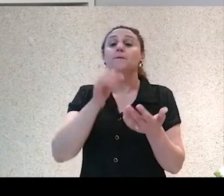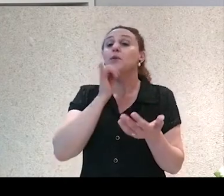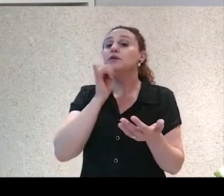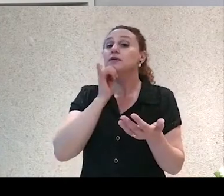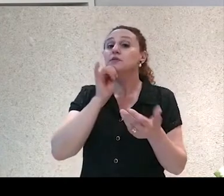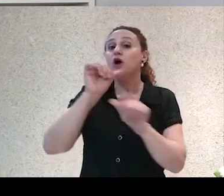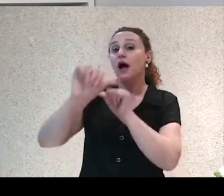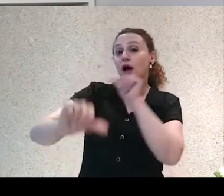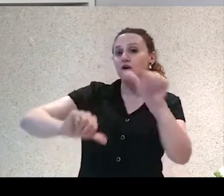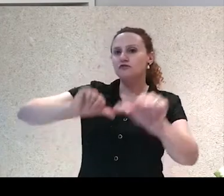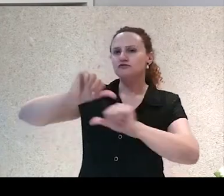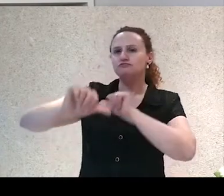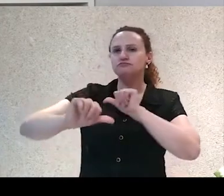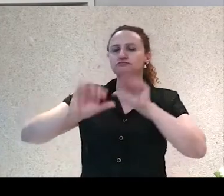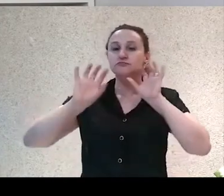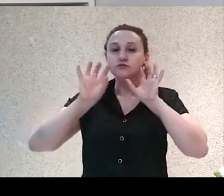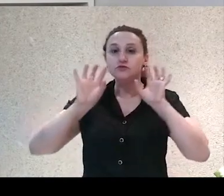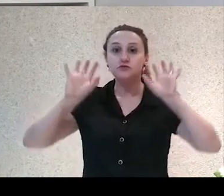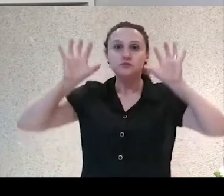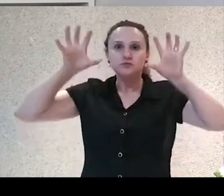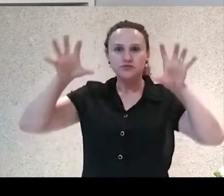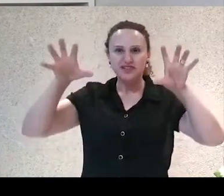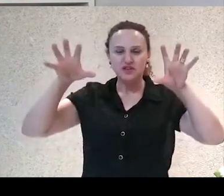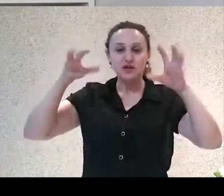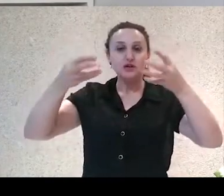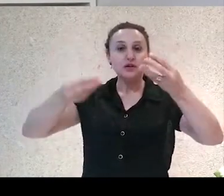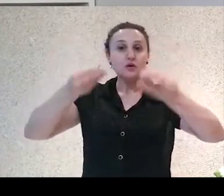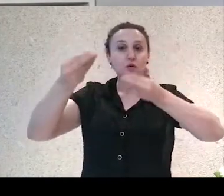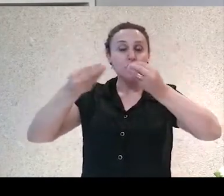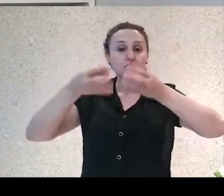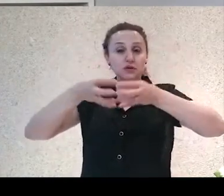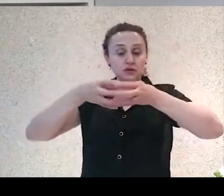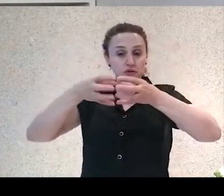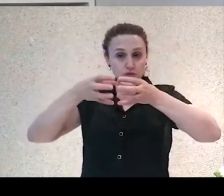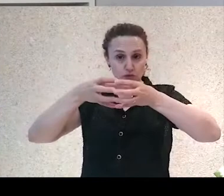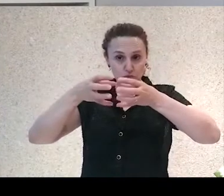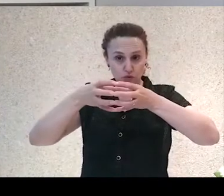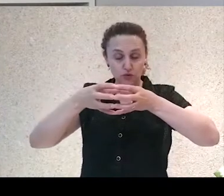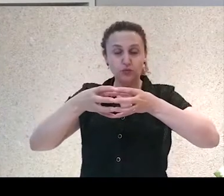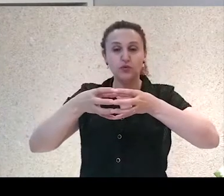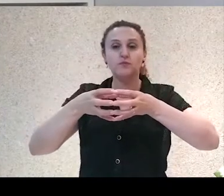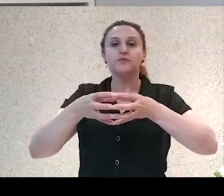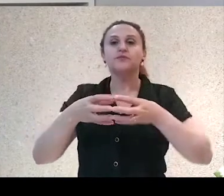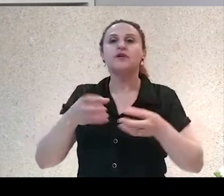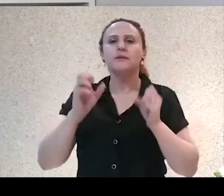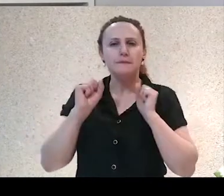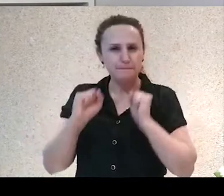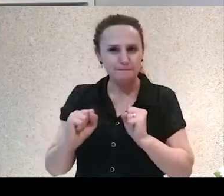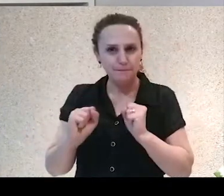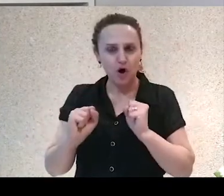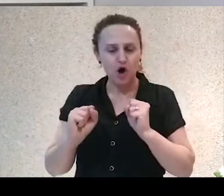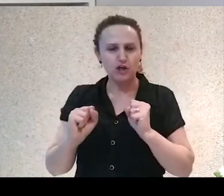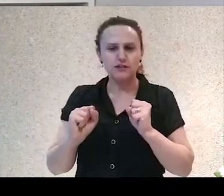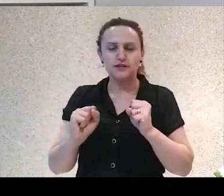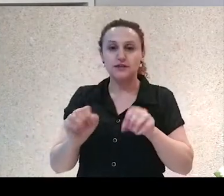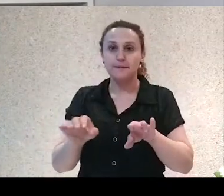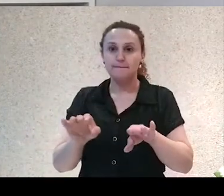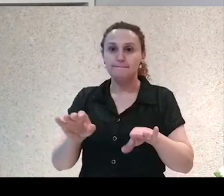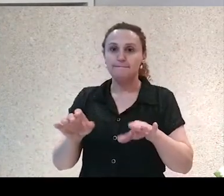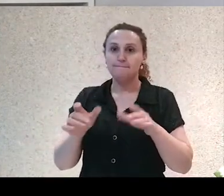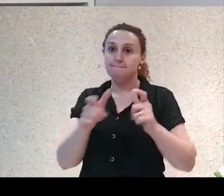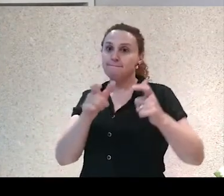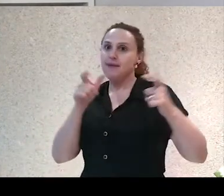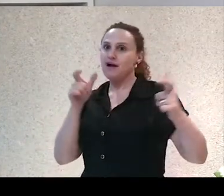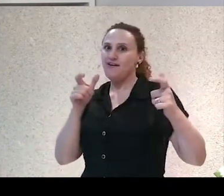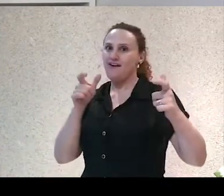exemplo, vai falar sobre como o poder de um grupo que se julga seleto, pode sobrepor uma situação que já era